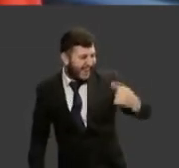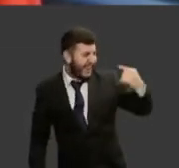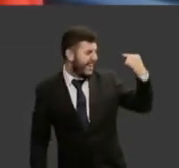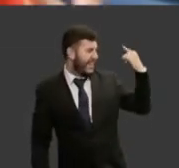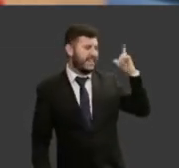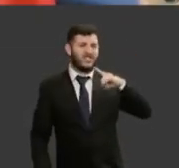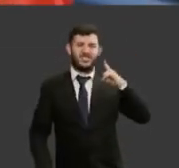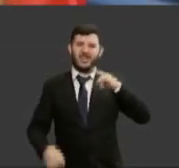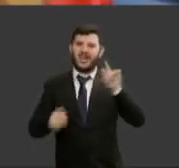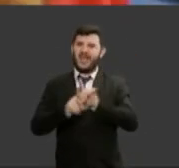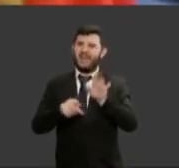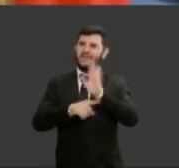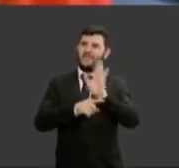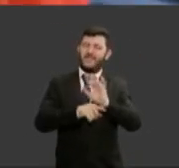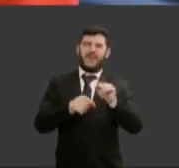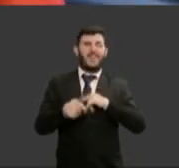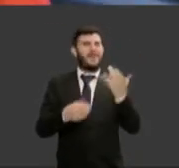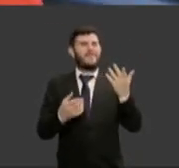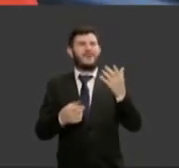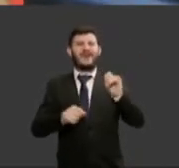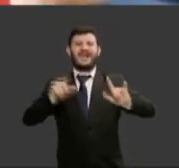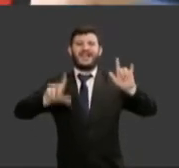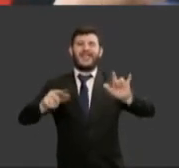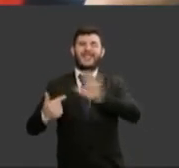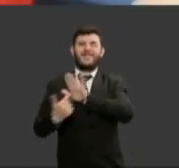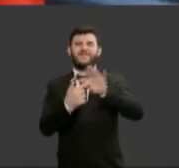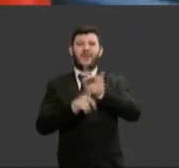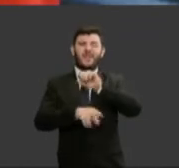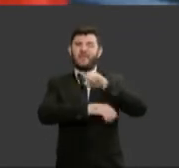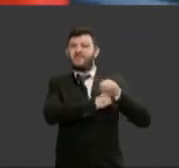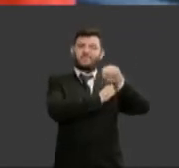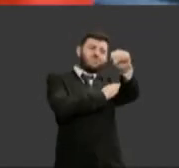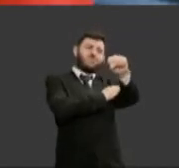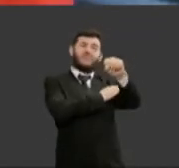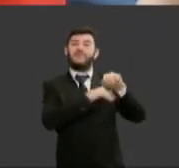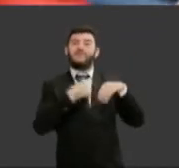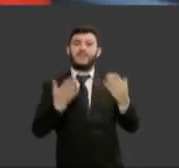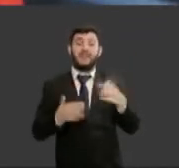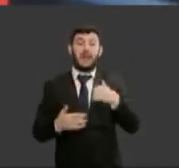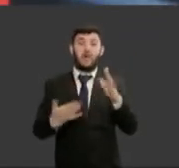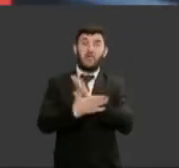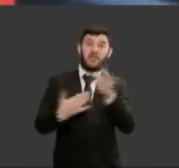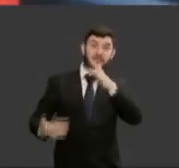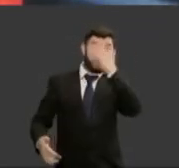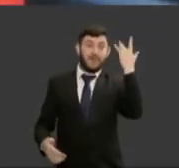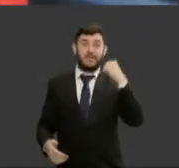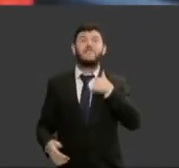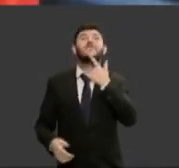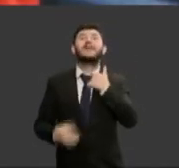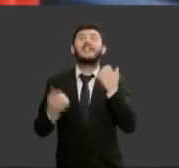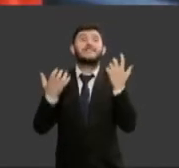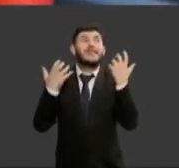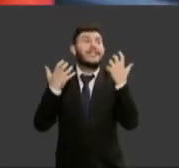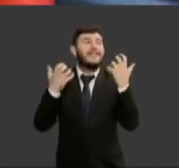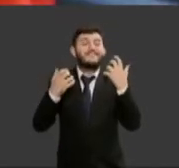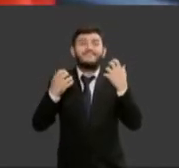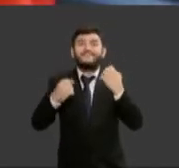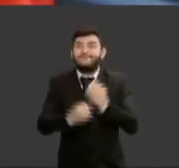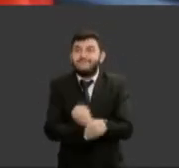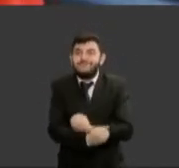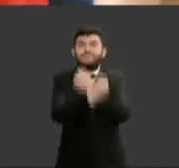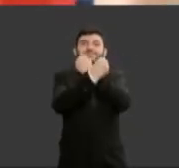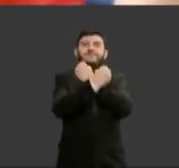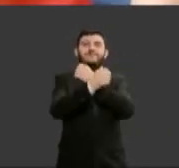super heróis e naquela oportunidade sempre eu me lembro do que desejava que a Mulher Maravilha aparecesse no filme infelizmente ela